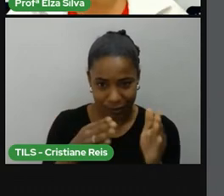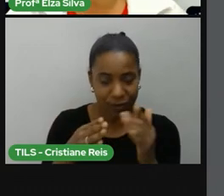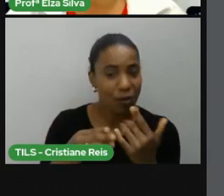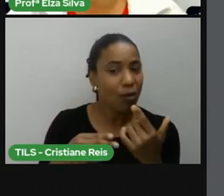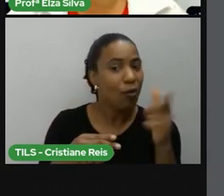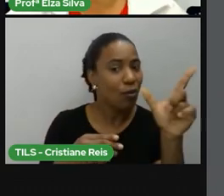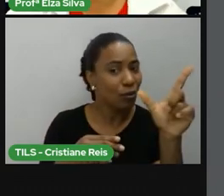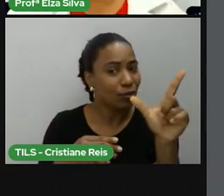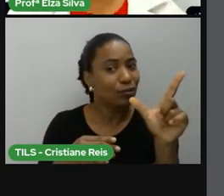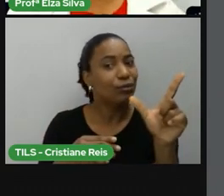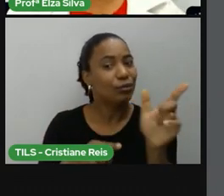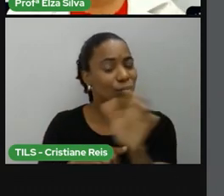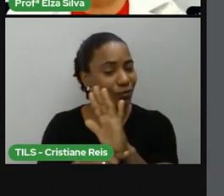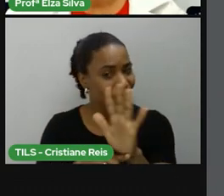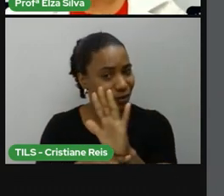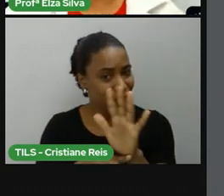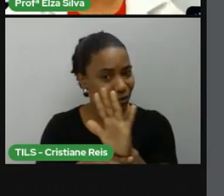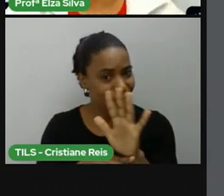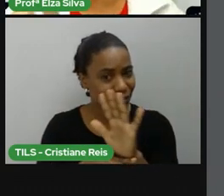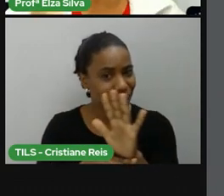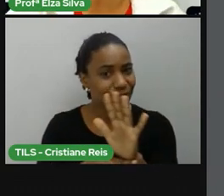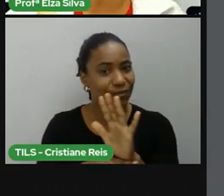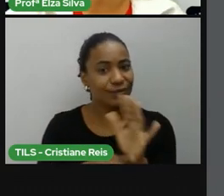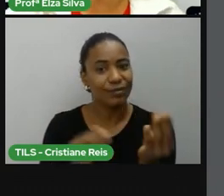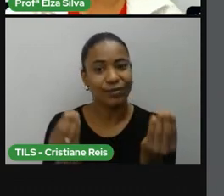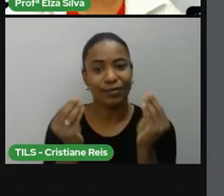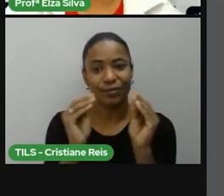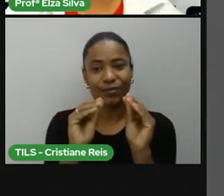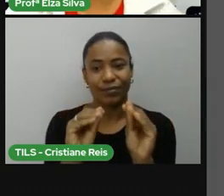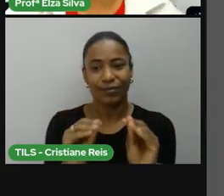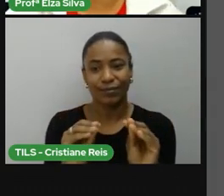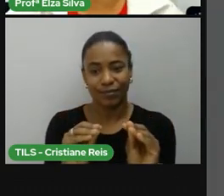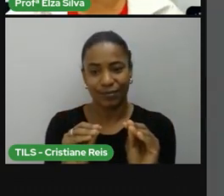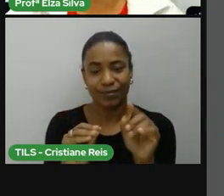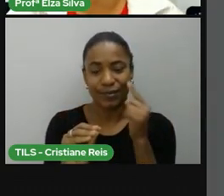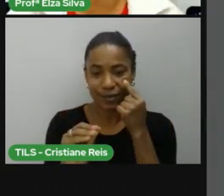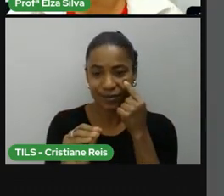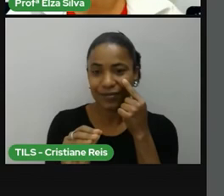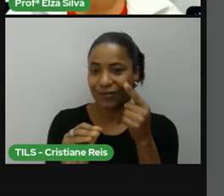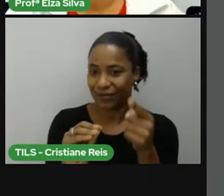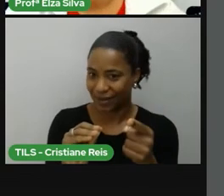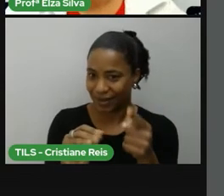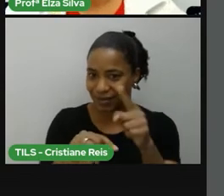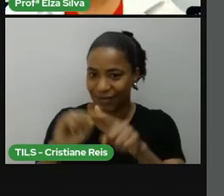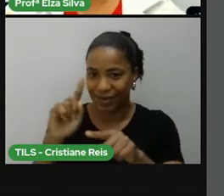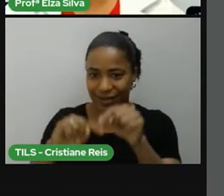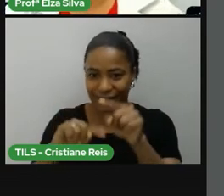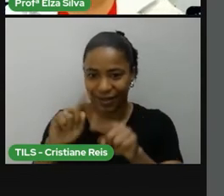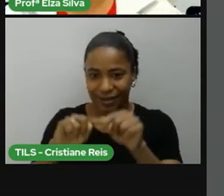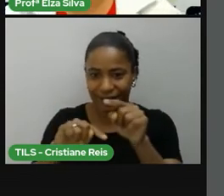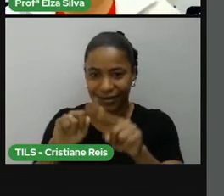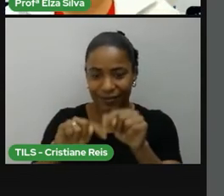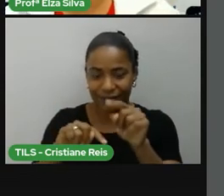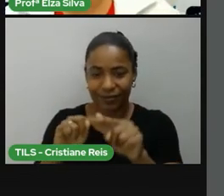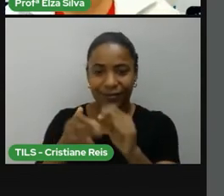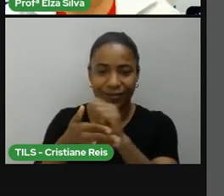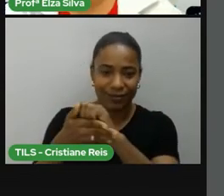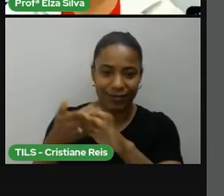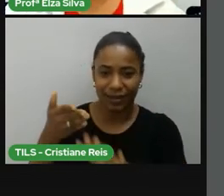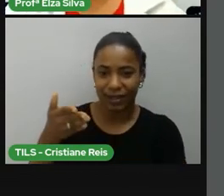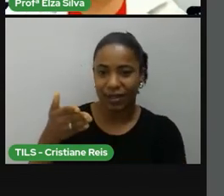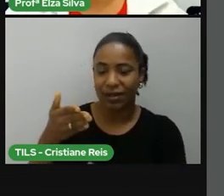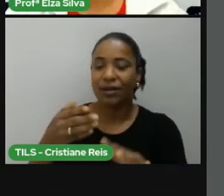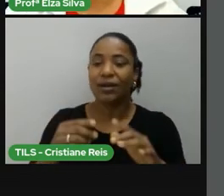vídeo que nós estamos sugerindo e o link está no material de apoio de vocês, Eu Tenho um Sonho,